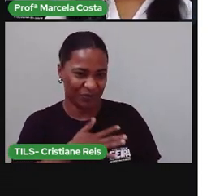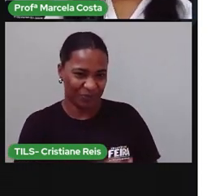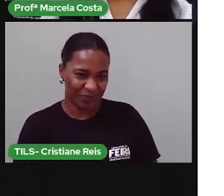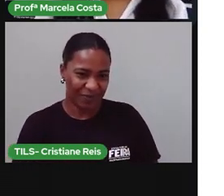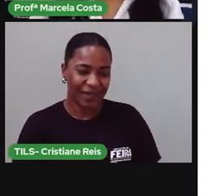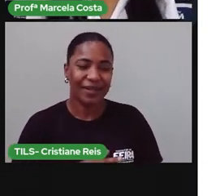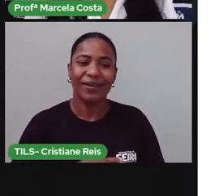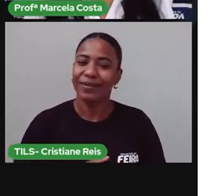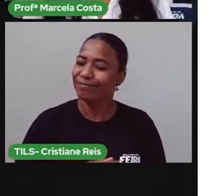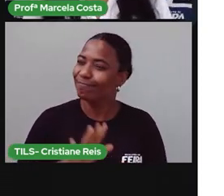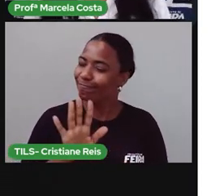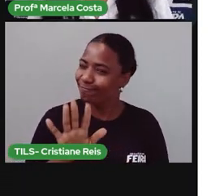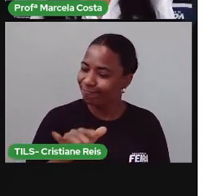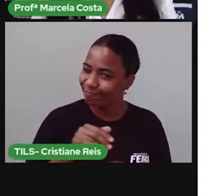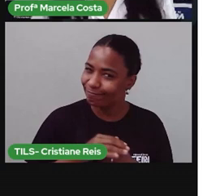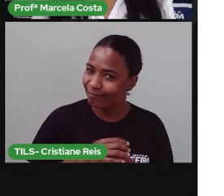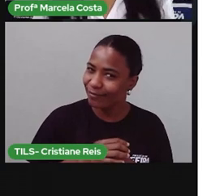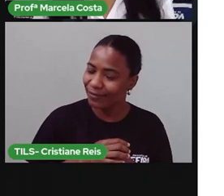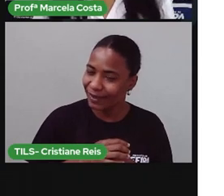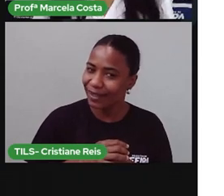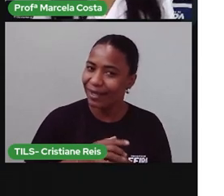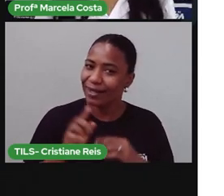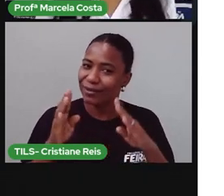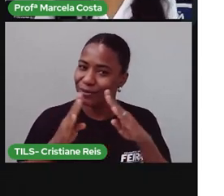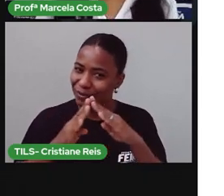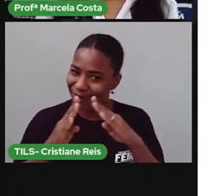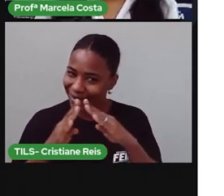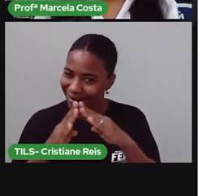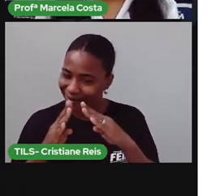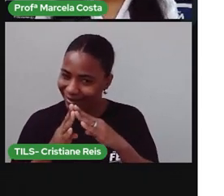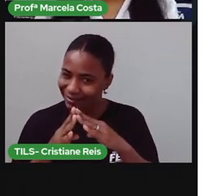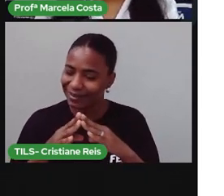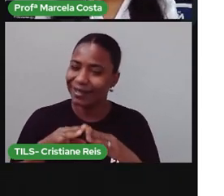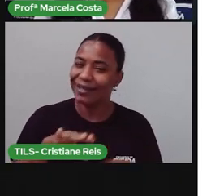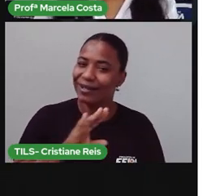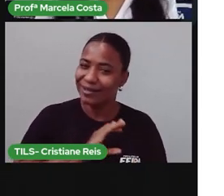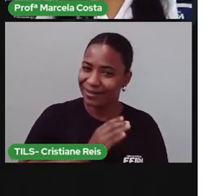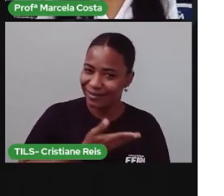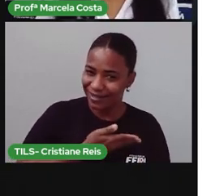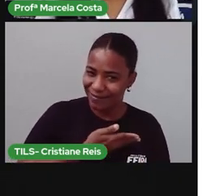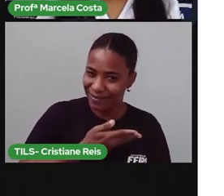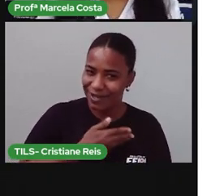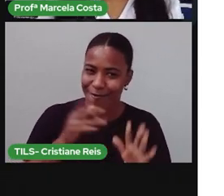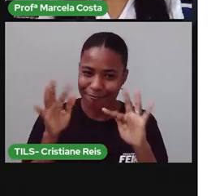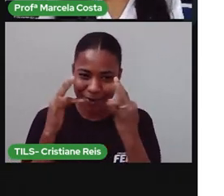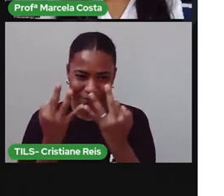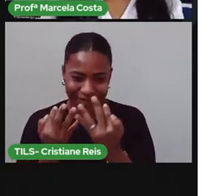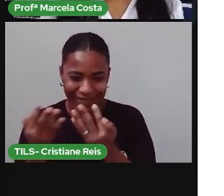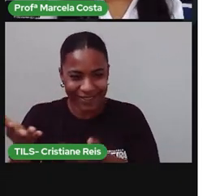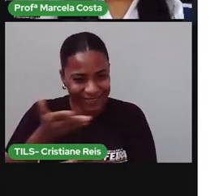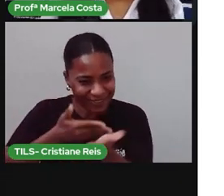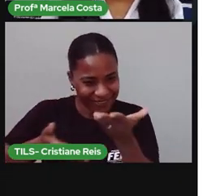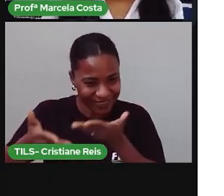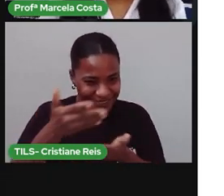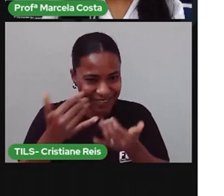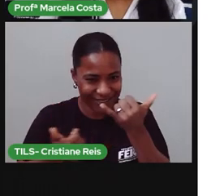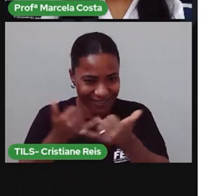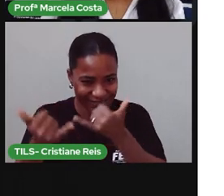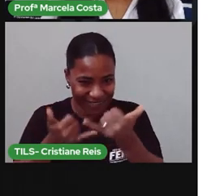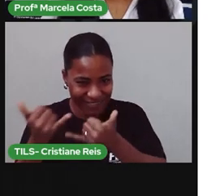Conta para mim uma coisa. Você aí na sua casa, com seus coleguinhas, com seus familiares. Você brinca dessa brincadeira?